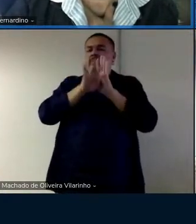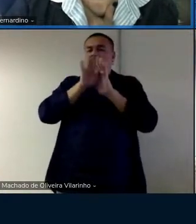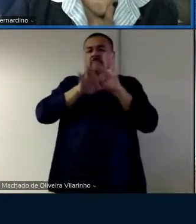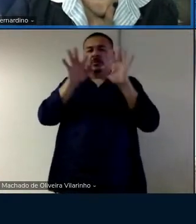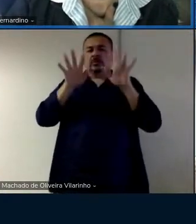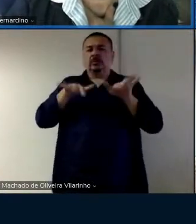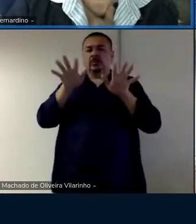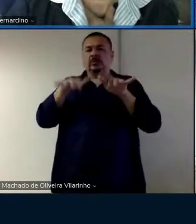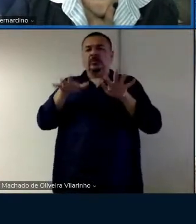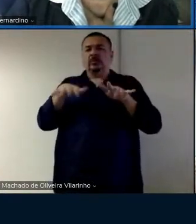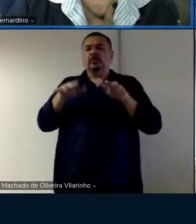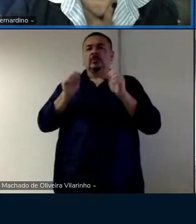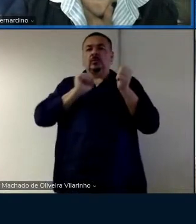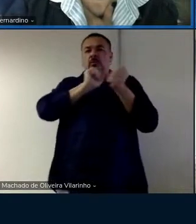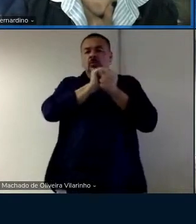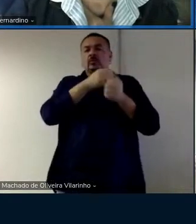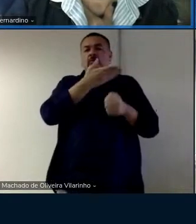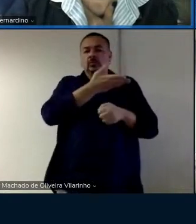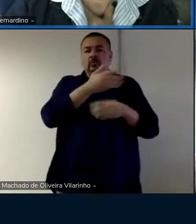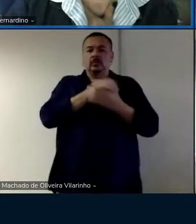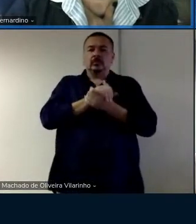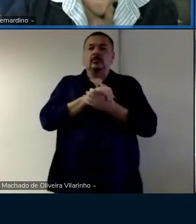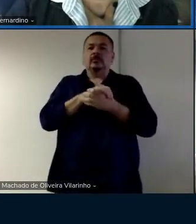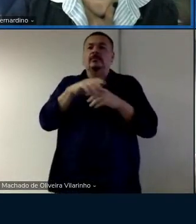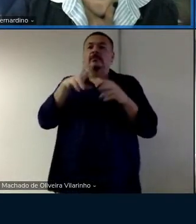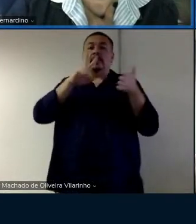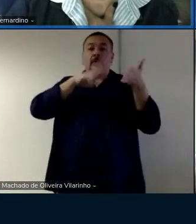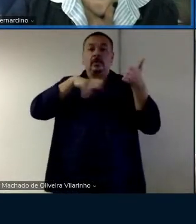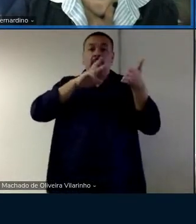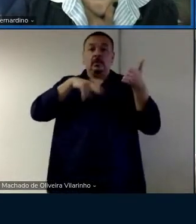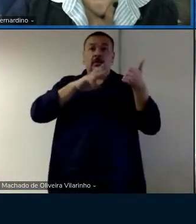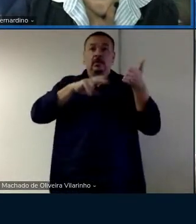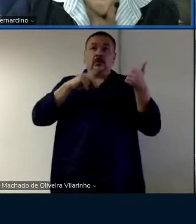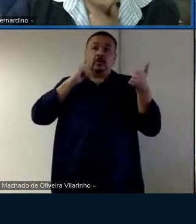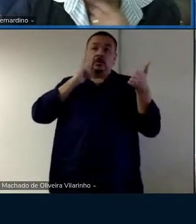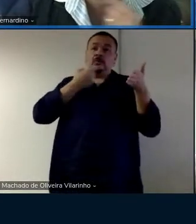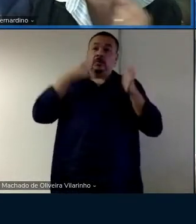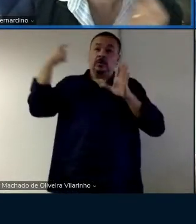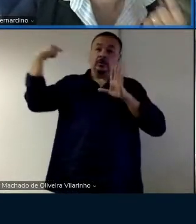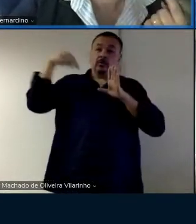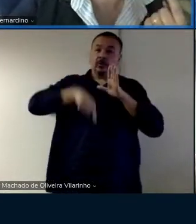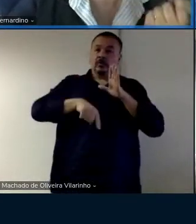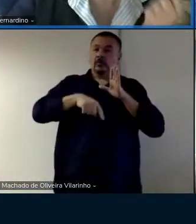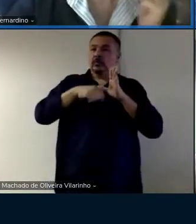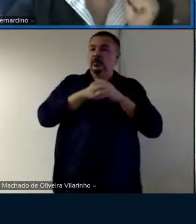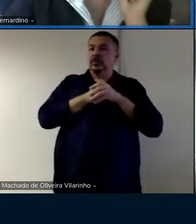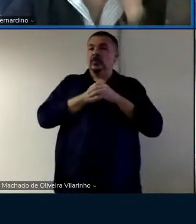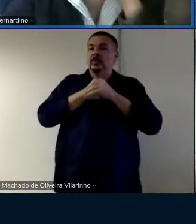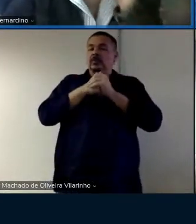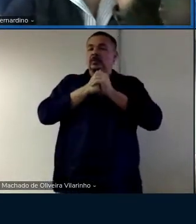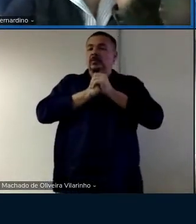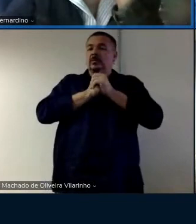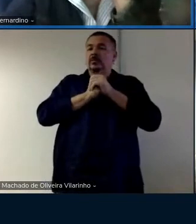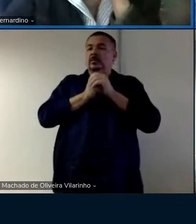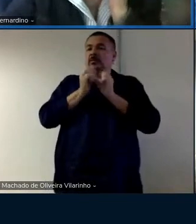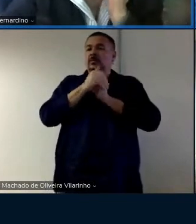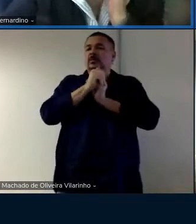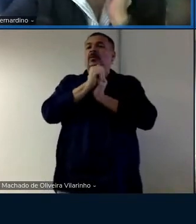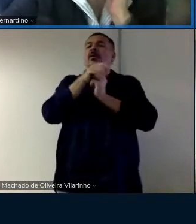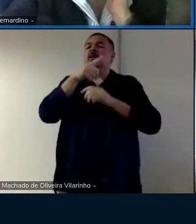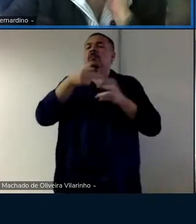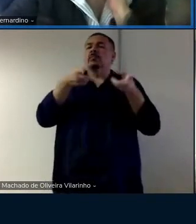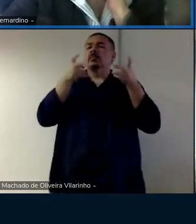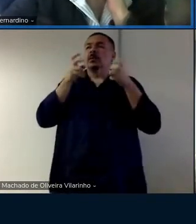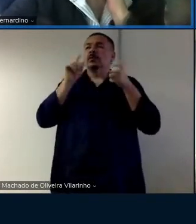até escrevi junto com ela sobre a leitura na surdez profunda a influência da oralidade ela vê a questão